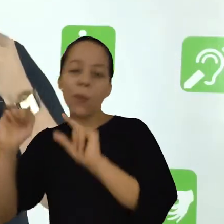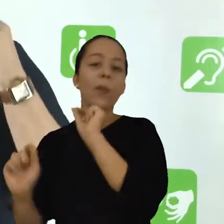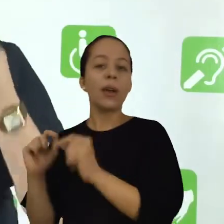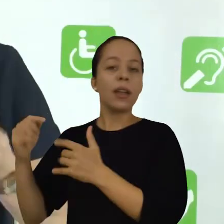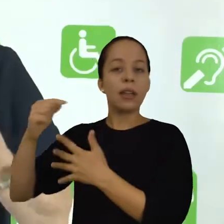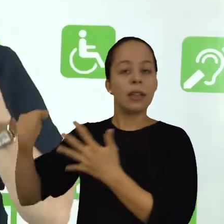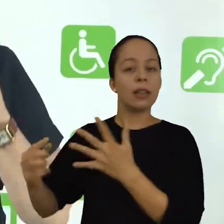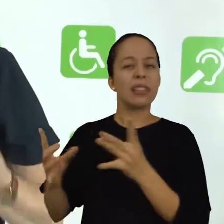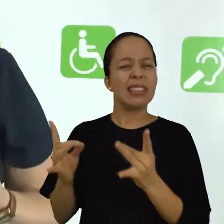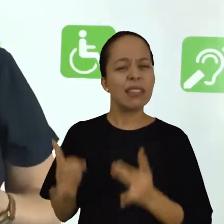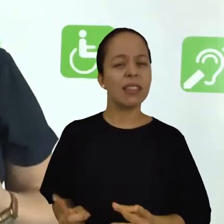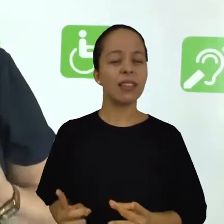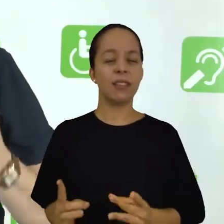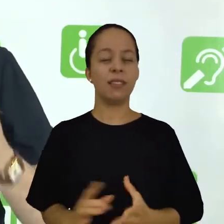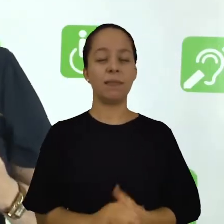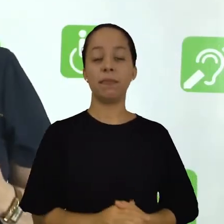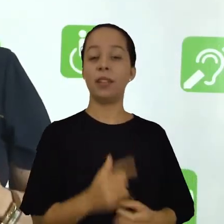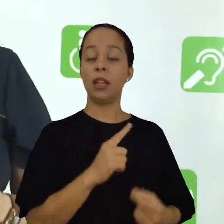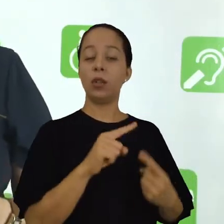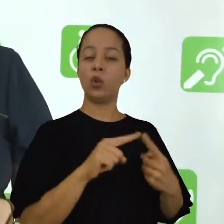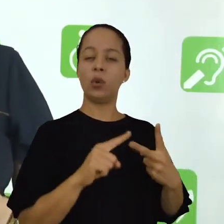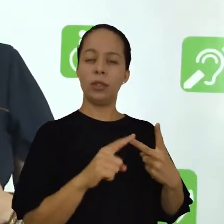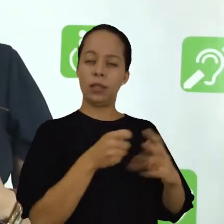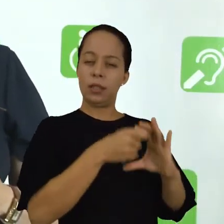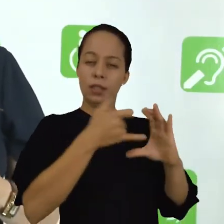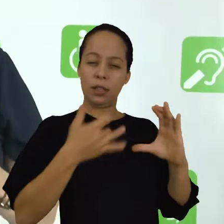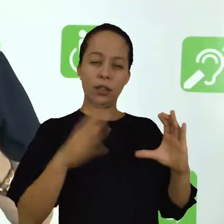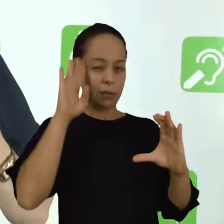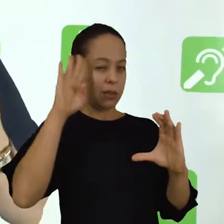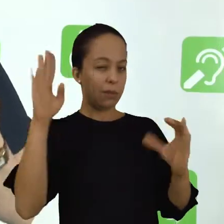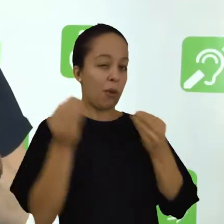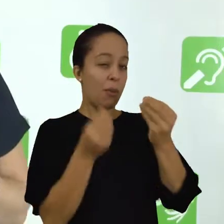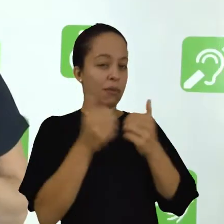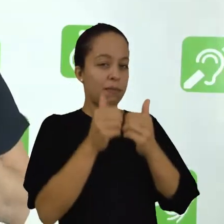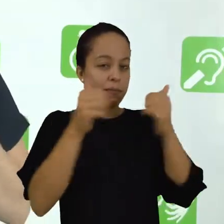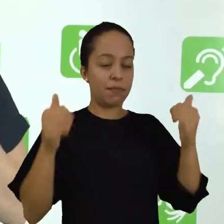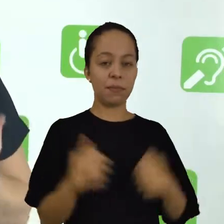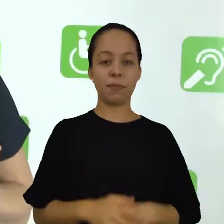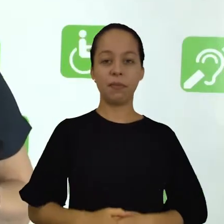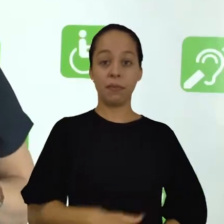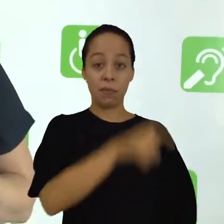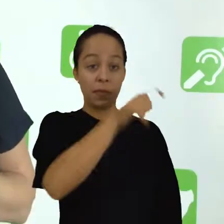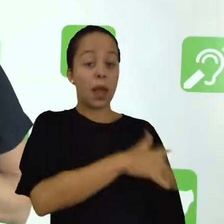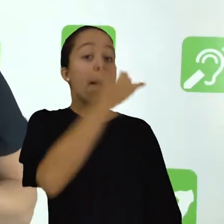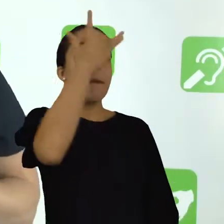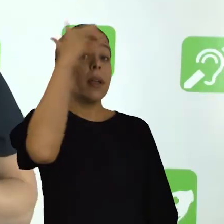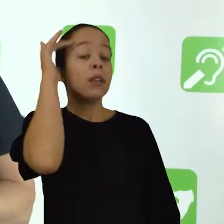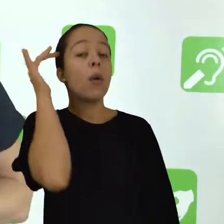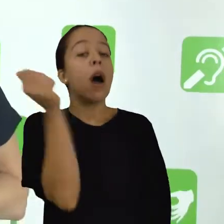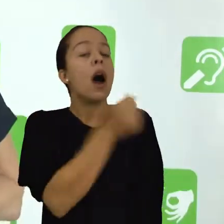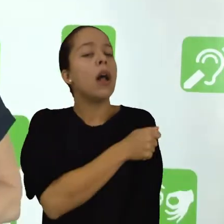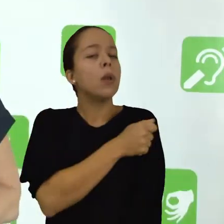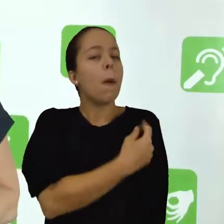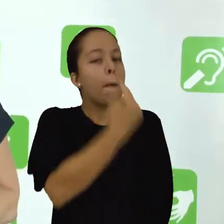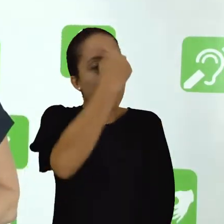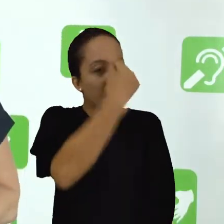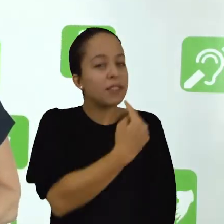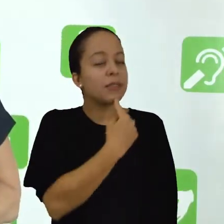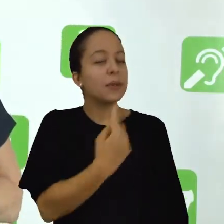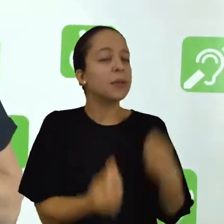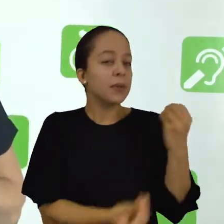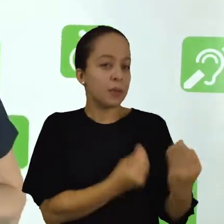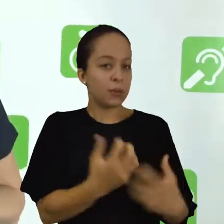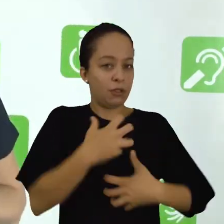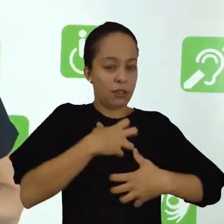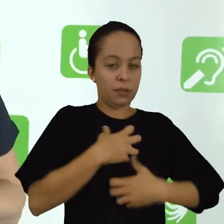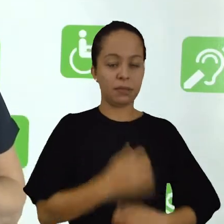a dois fatores principais. Um fator é devido à personalidade do estudante, ao tipo de personalidade do estudante.